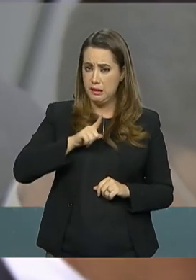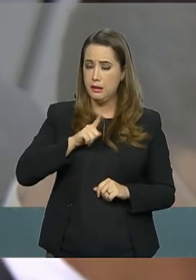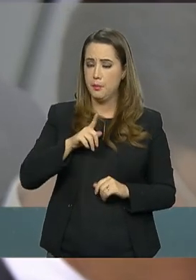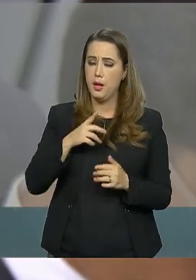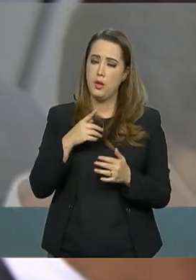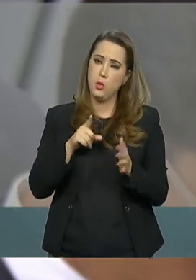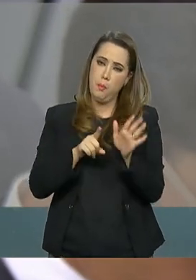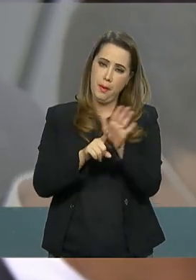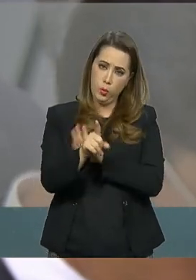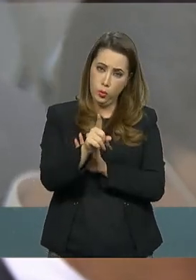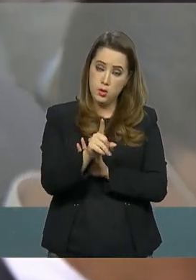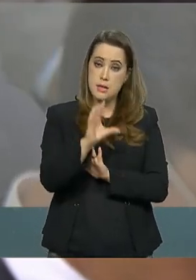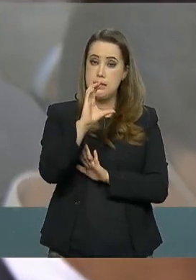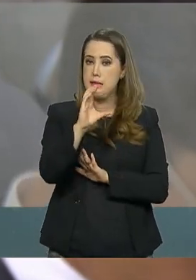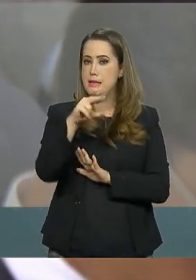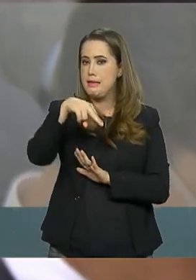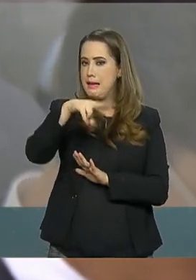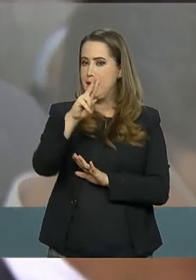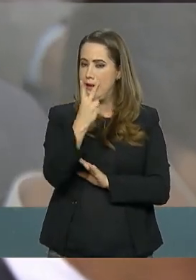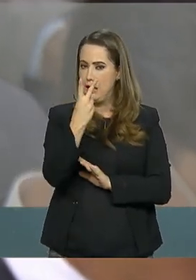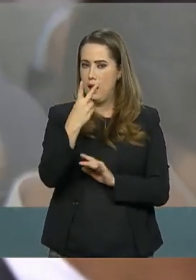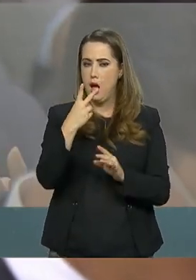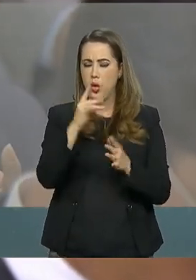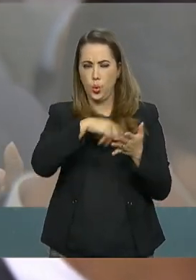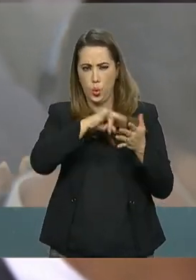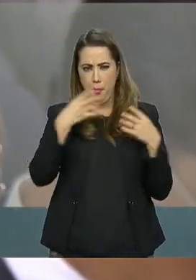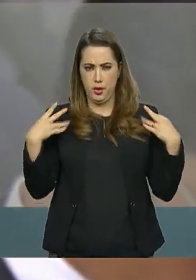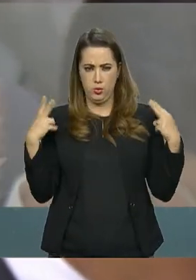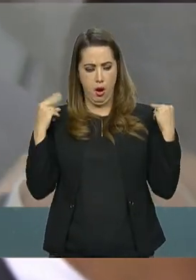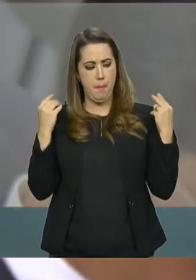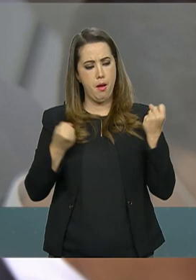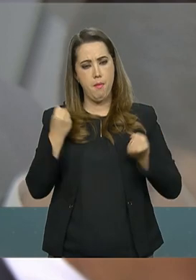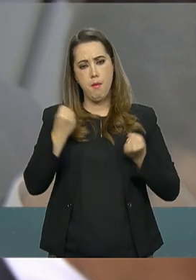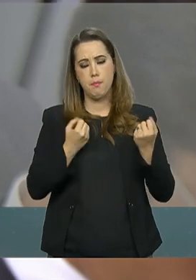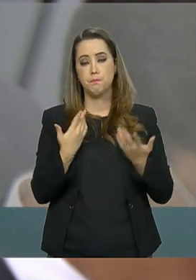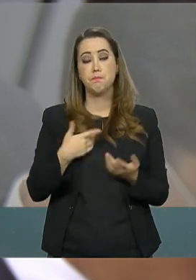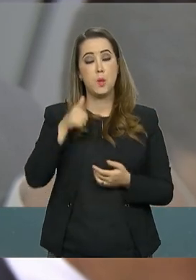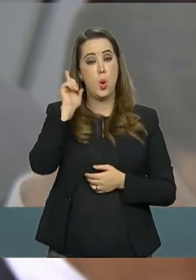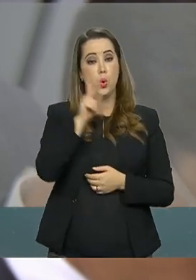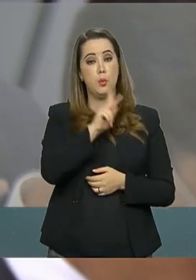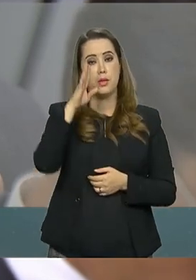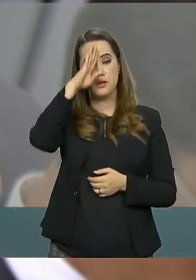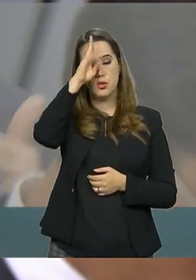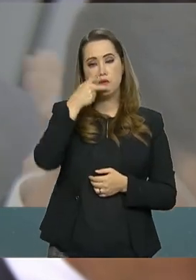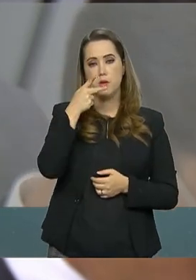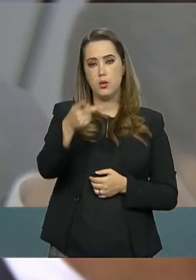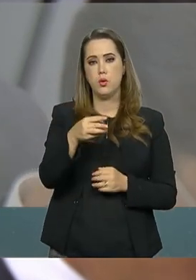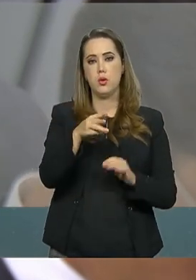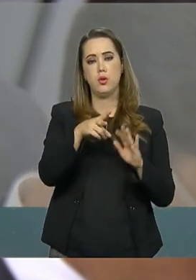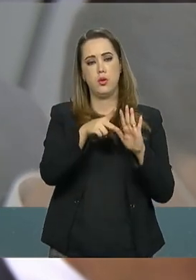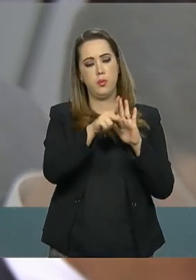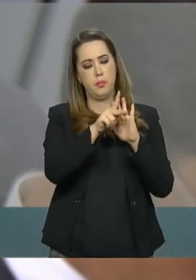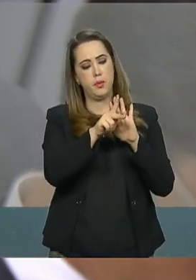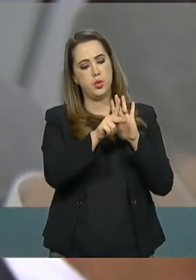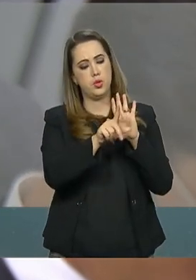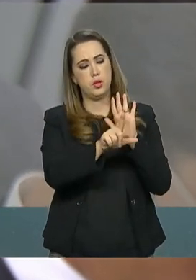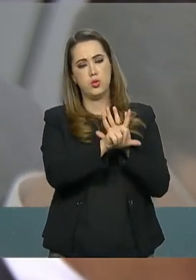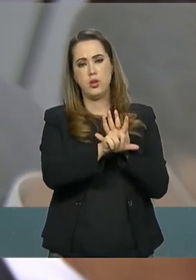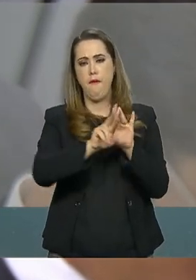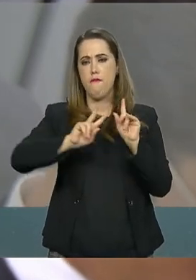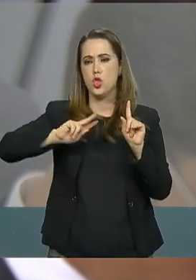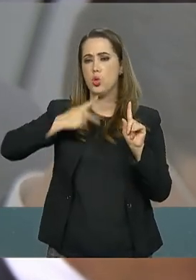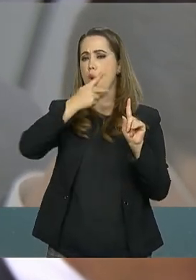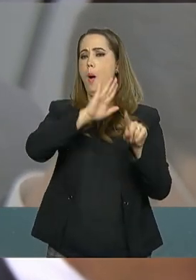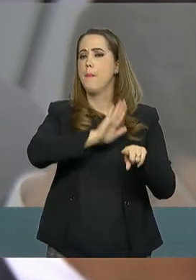queria saber, ontem o presidente mencionou que o projeto de lei vai dobrar o número de tempo da